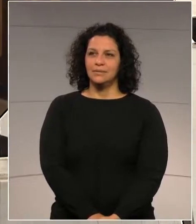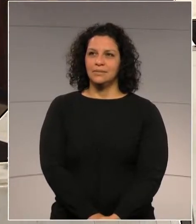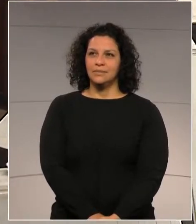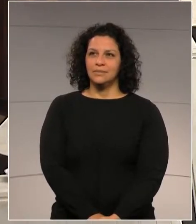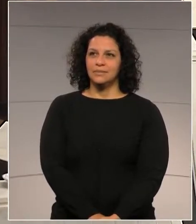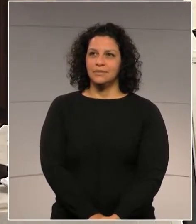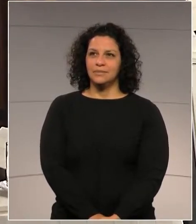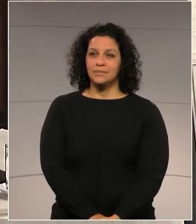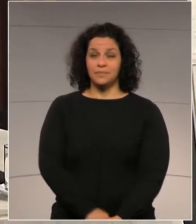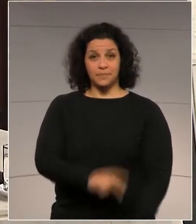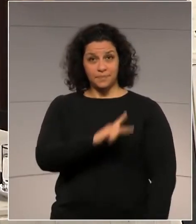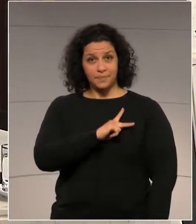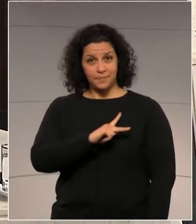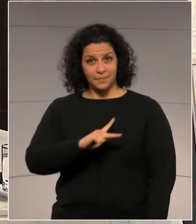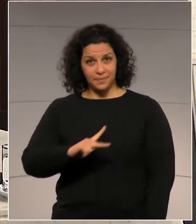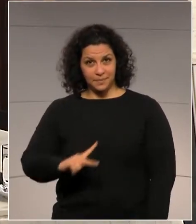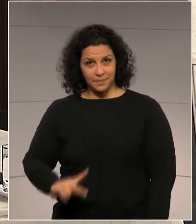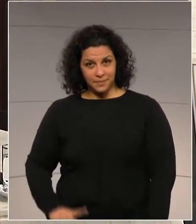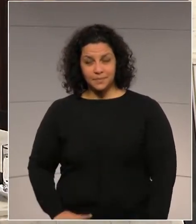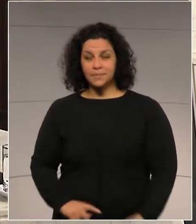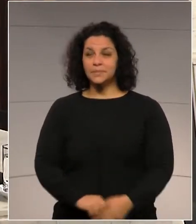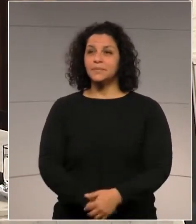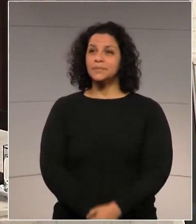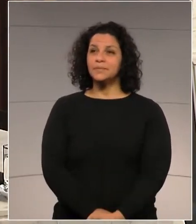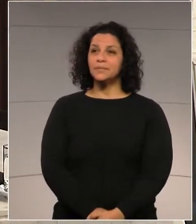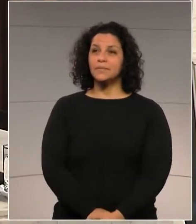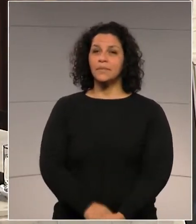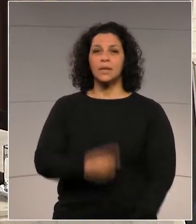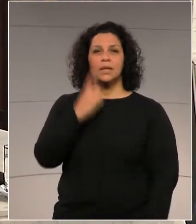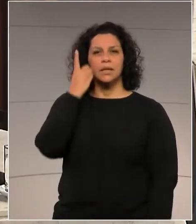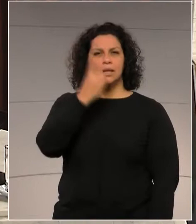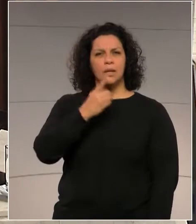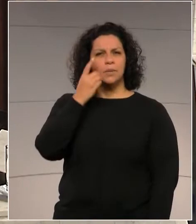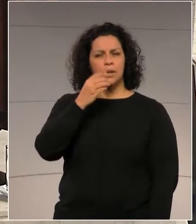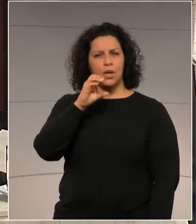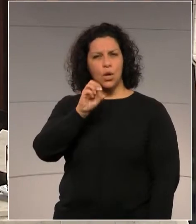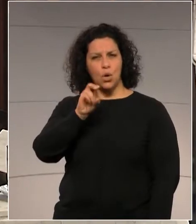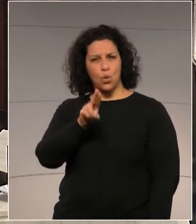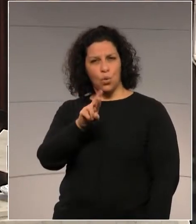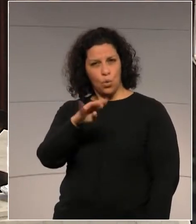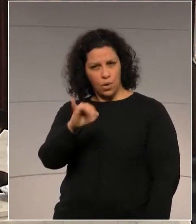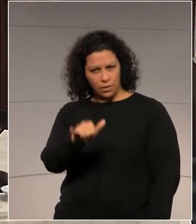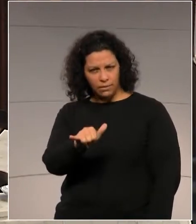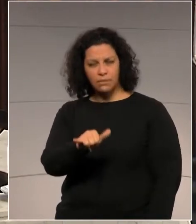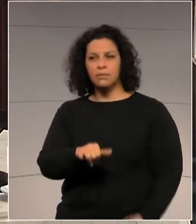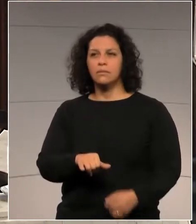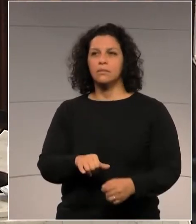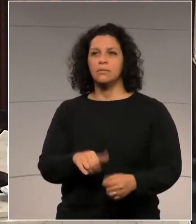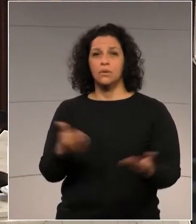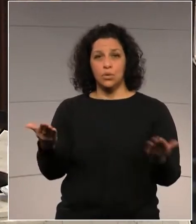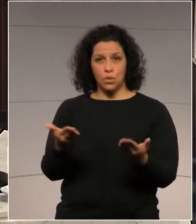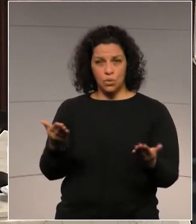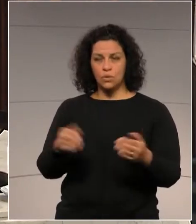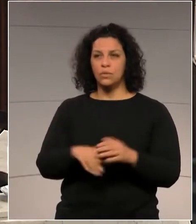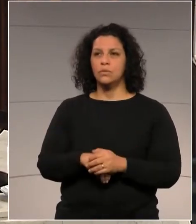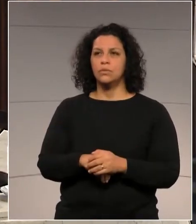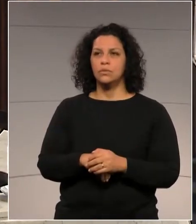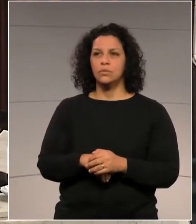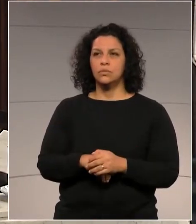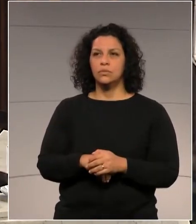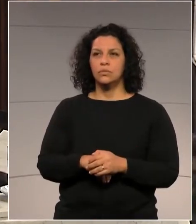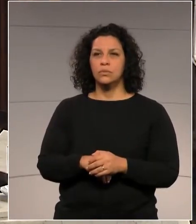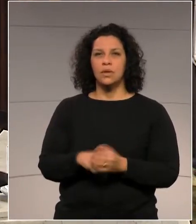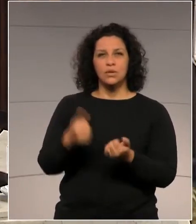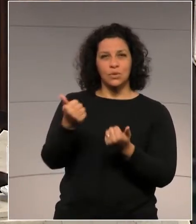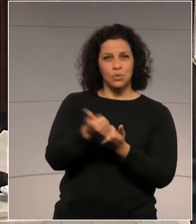Senhor Presidente, deputado Alexandre Cury que ocupa a primeira